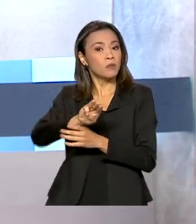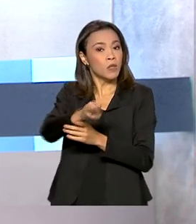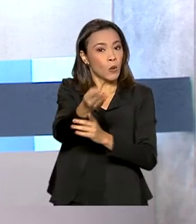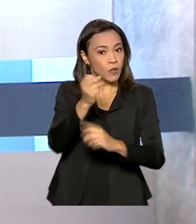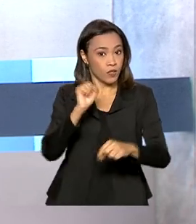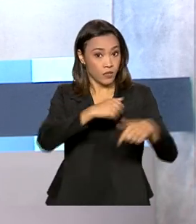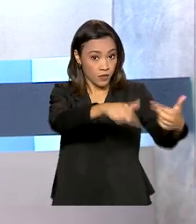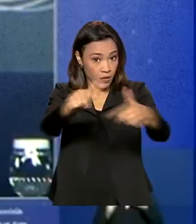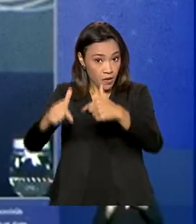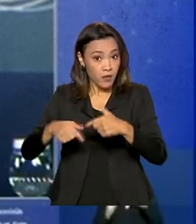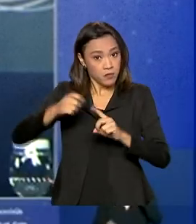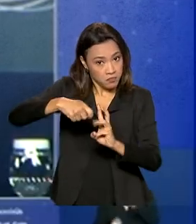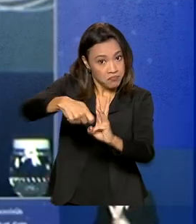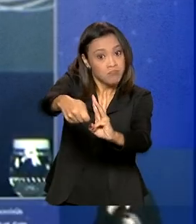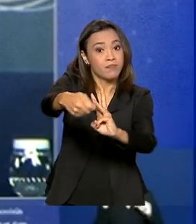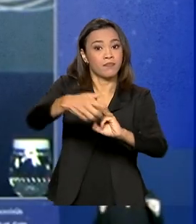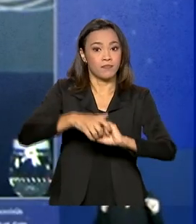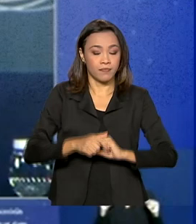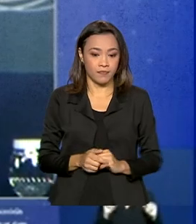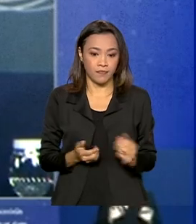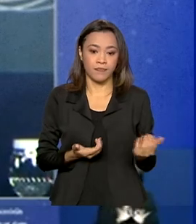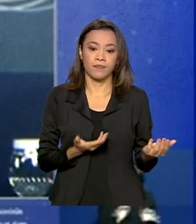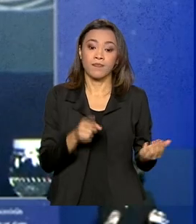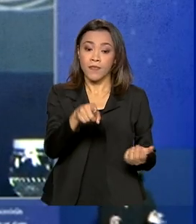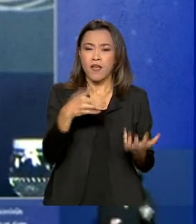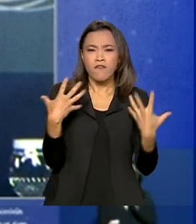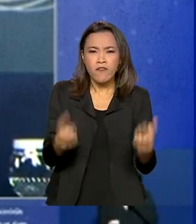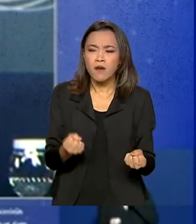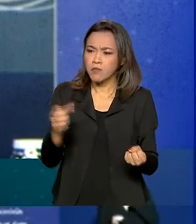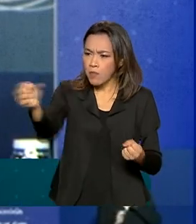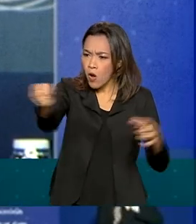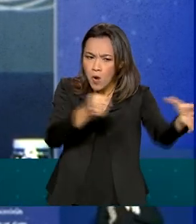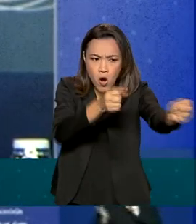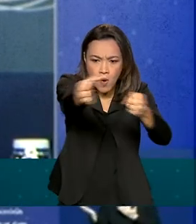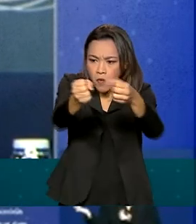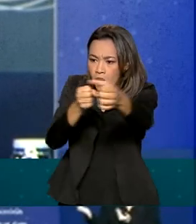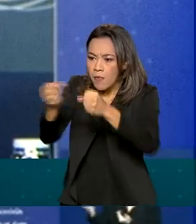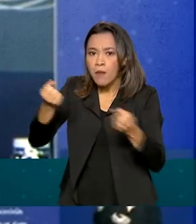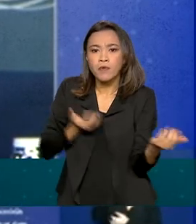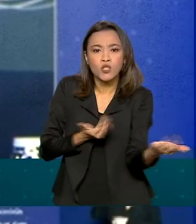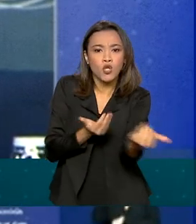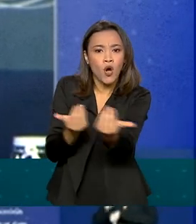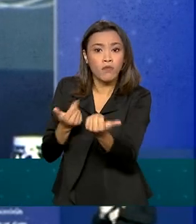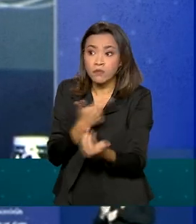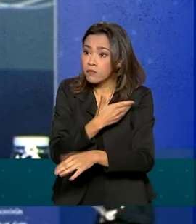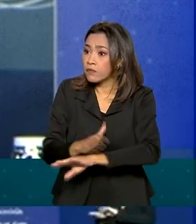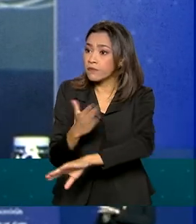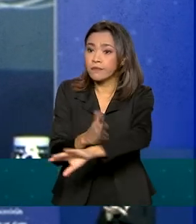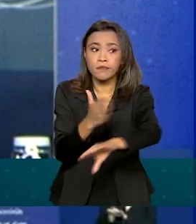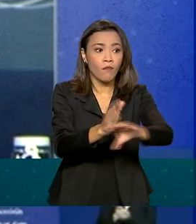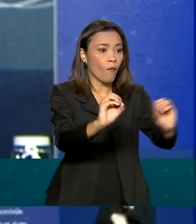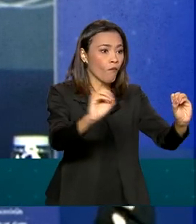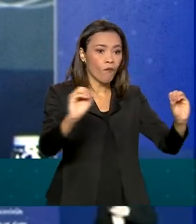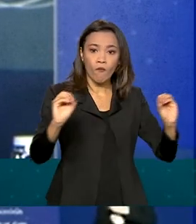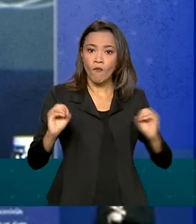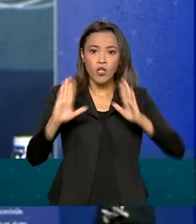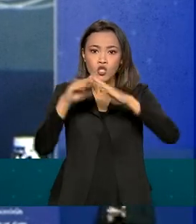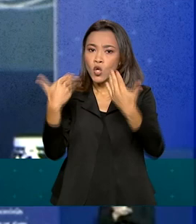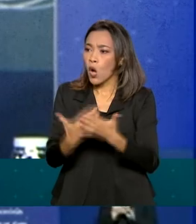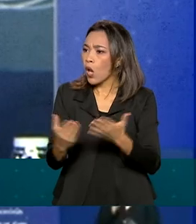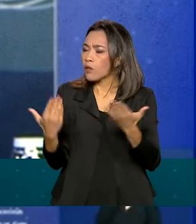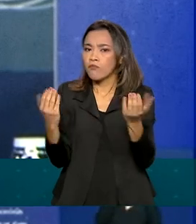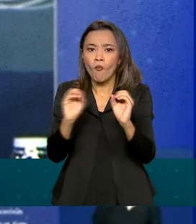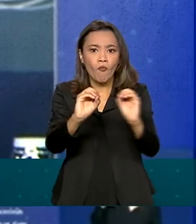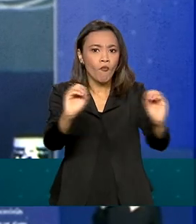próximos meses. Vamos pegar os jovens que estão por aí andando sem treinamento, sem escola, sem 18,